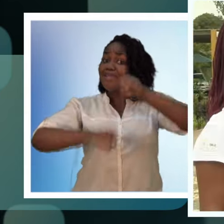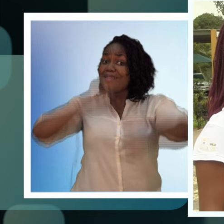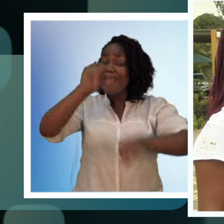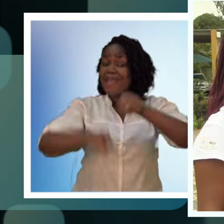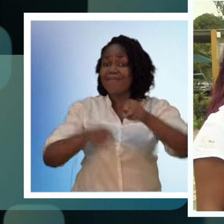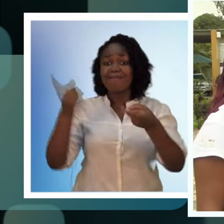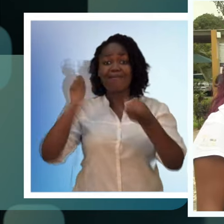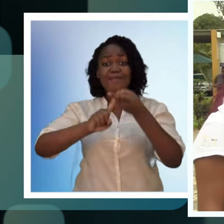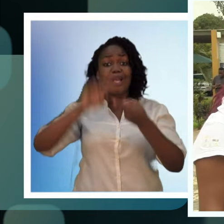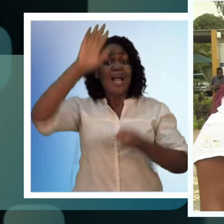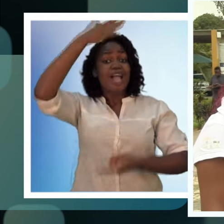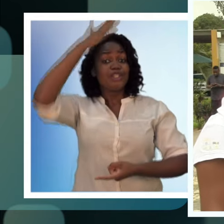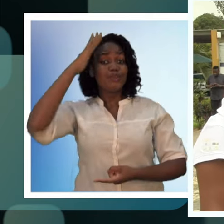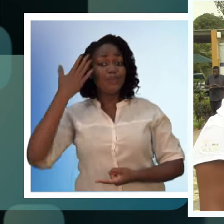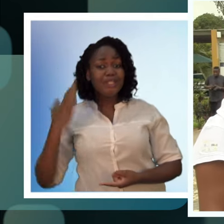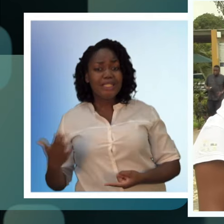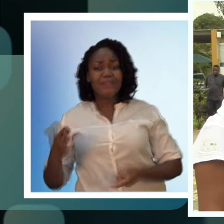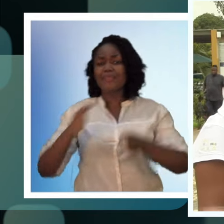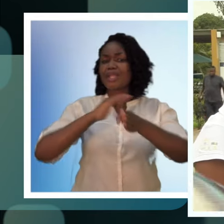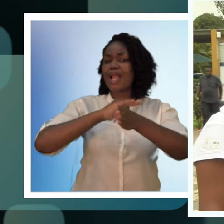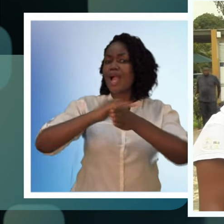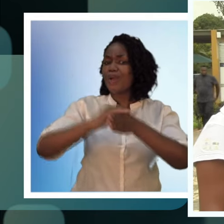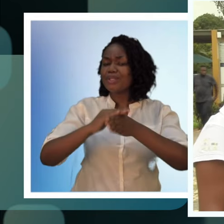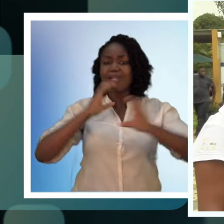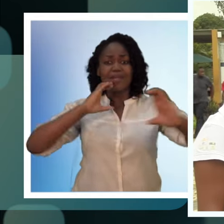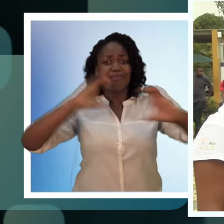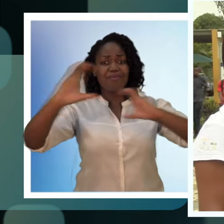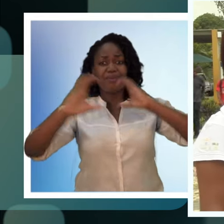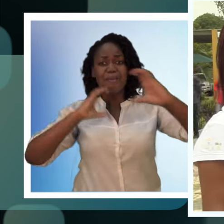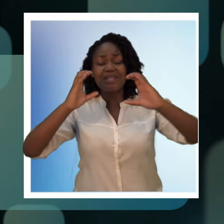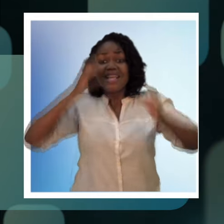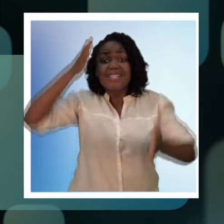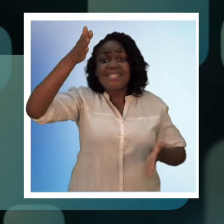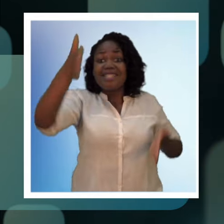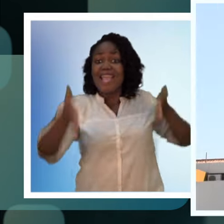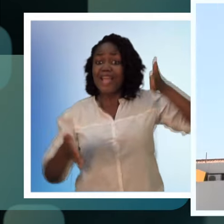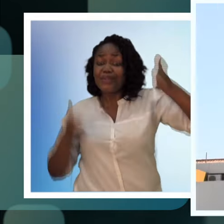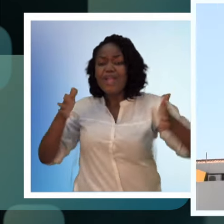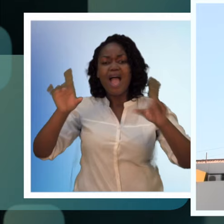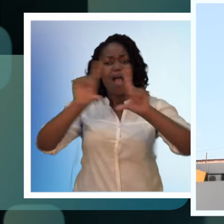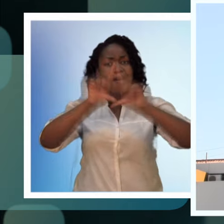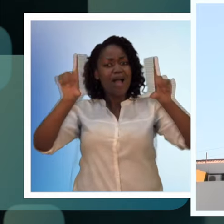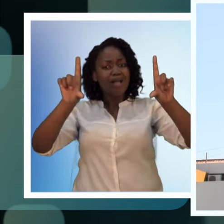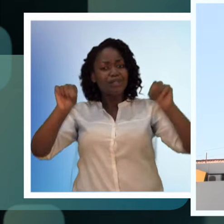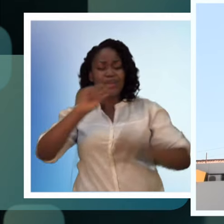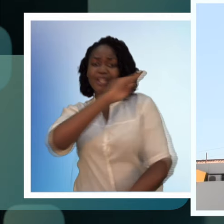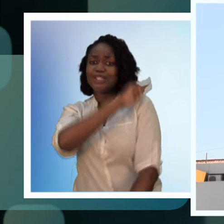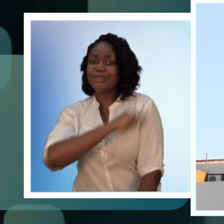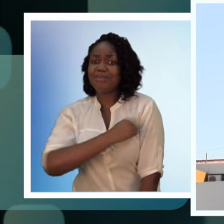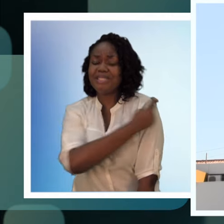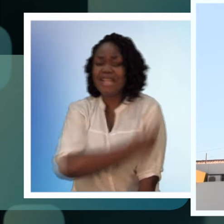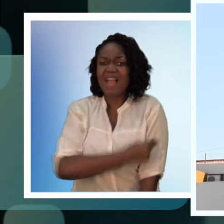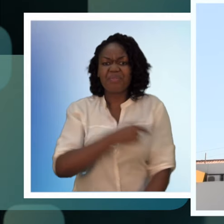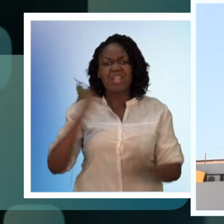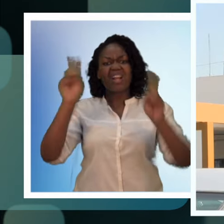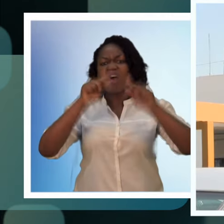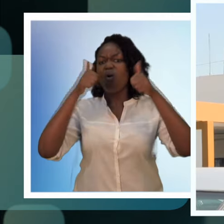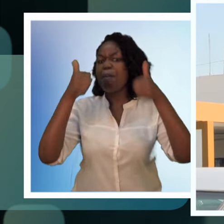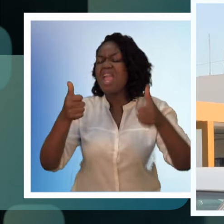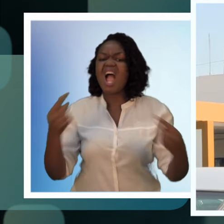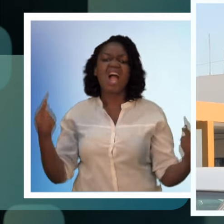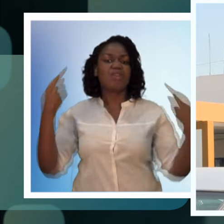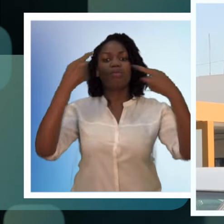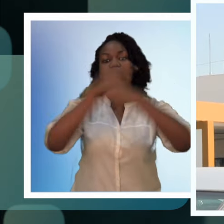Miguel e Tucha usam a comunicação gestual sem limitações, mas quando o assunto é atendimento hospitalar, a coisa